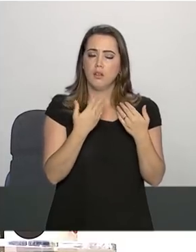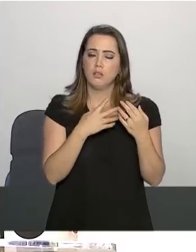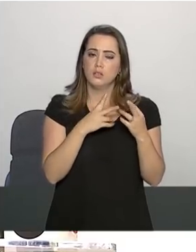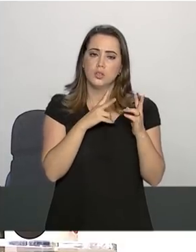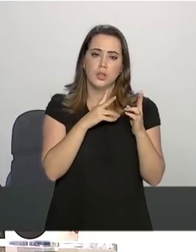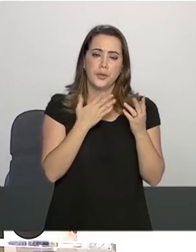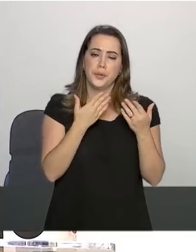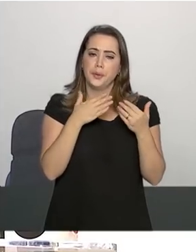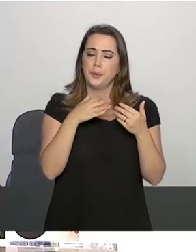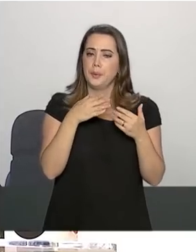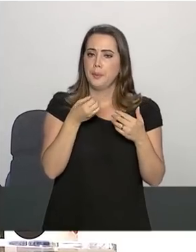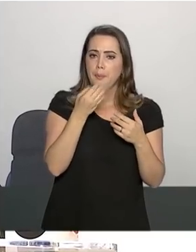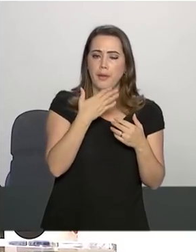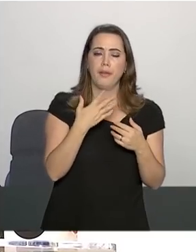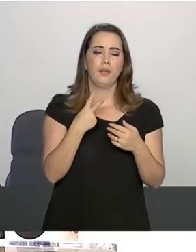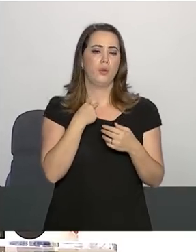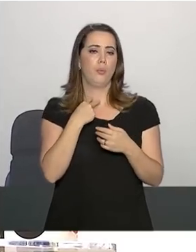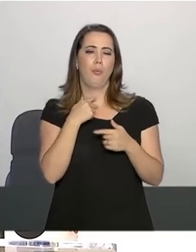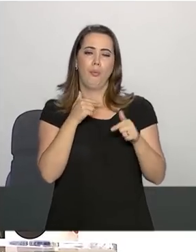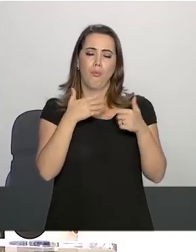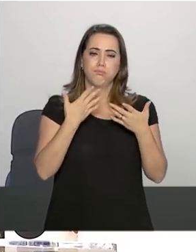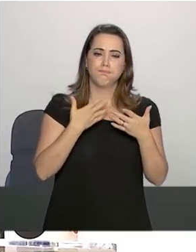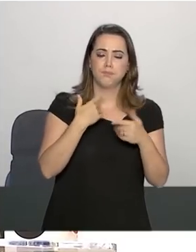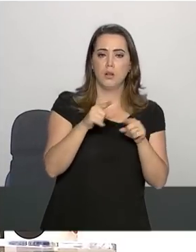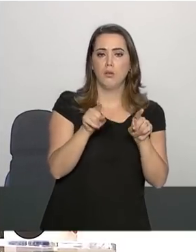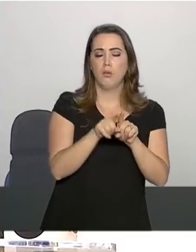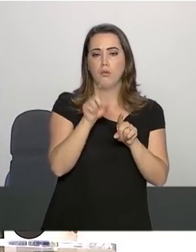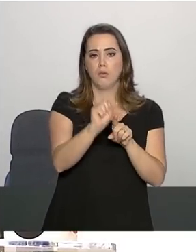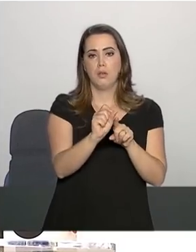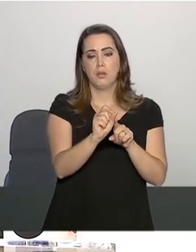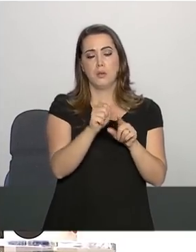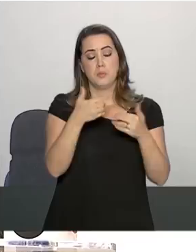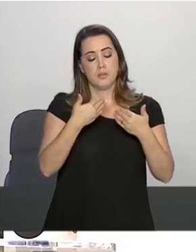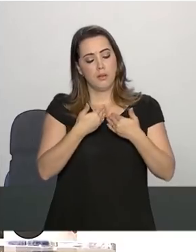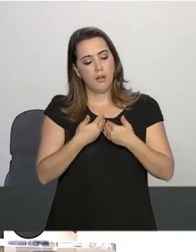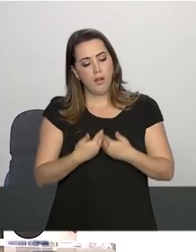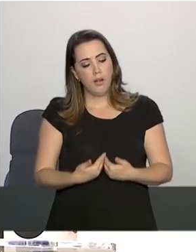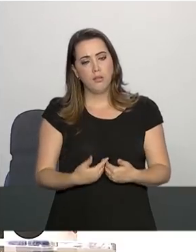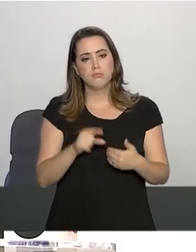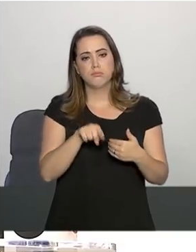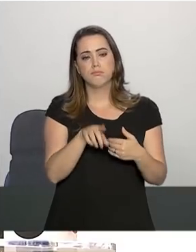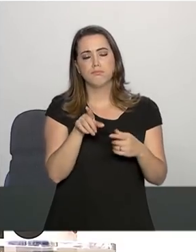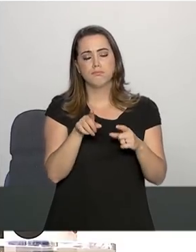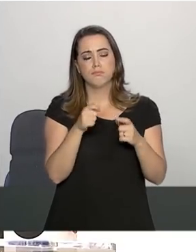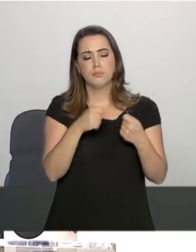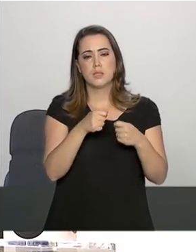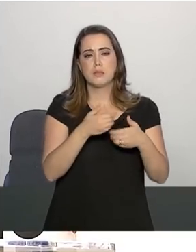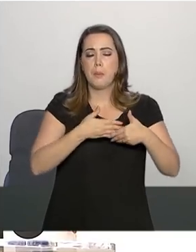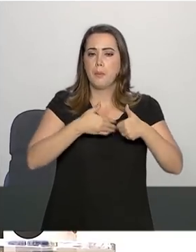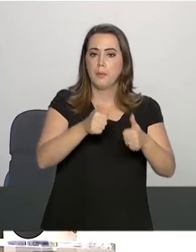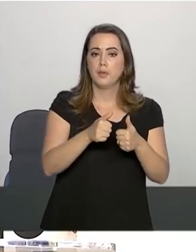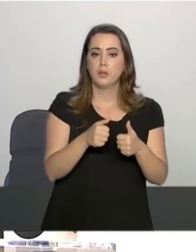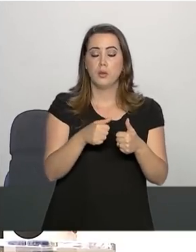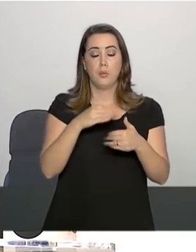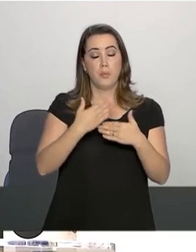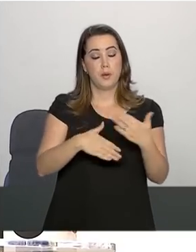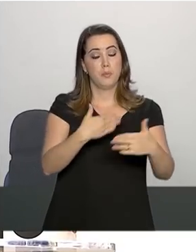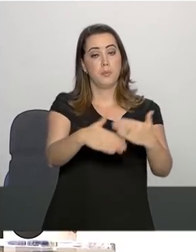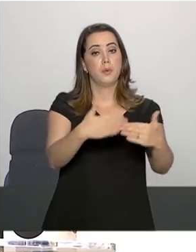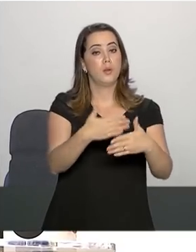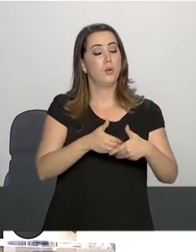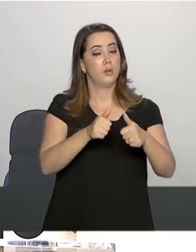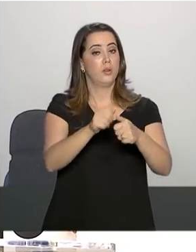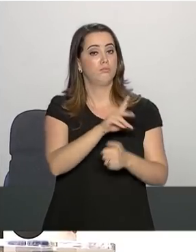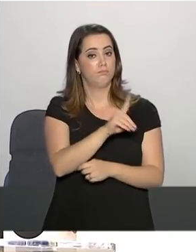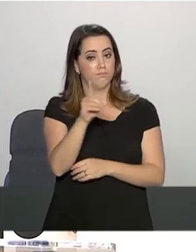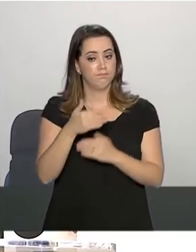curva de evolução positiva possa configurar-se nos próximos dias. Então, a possibilidade? Existe a